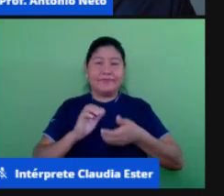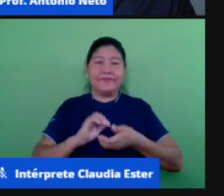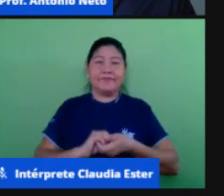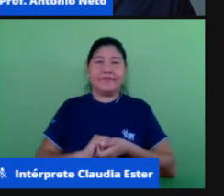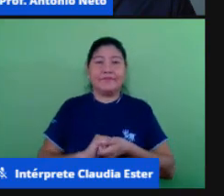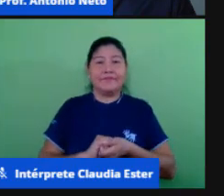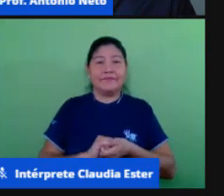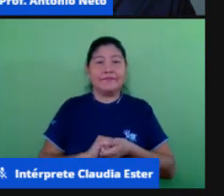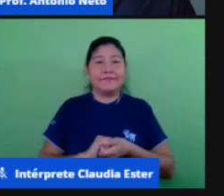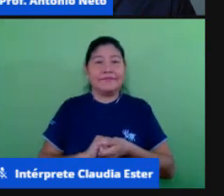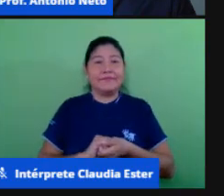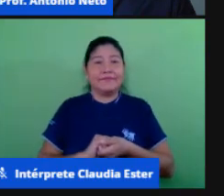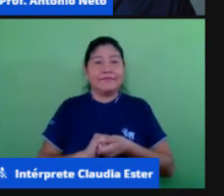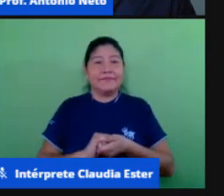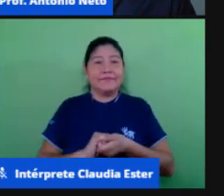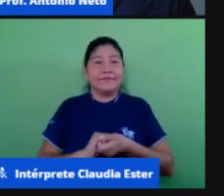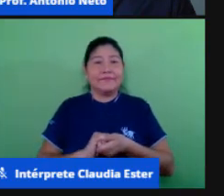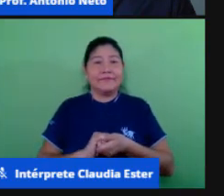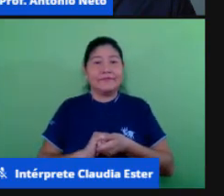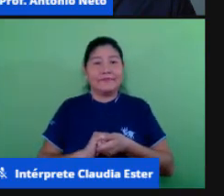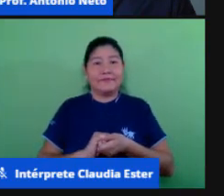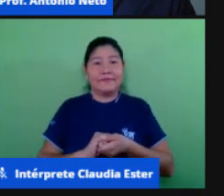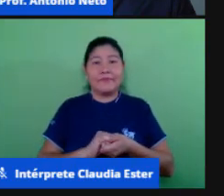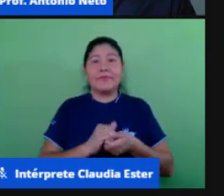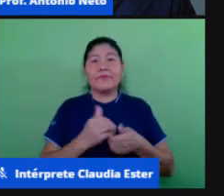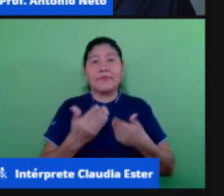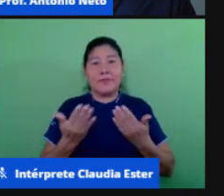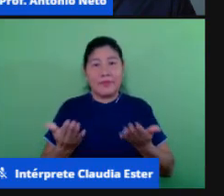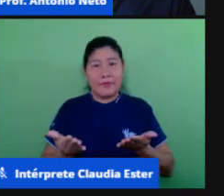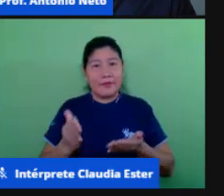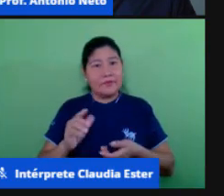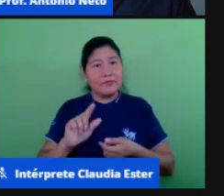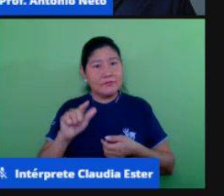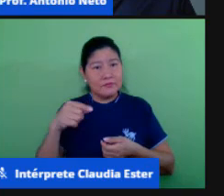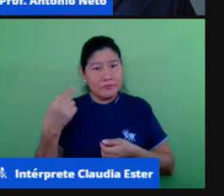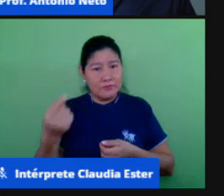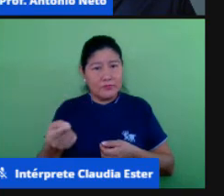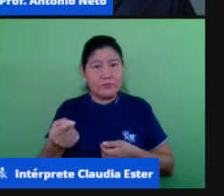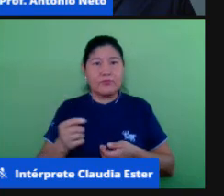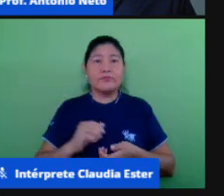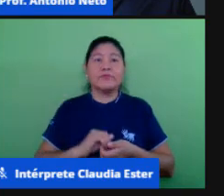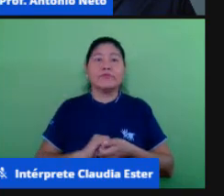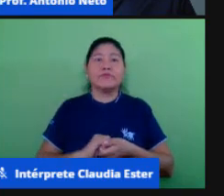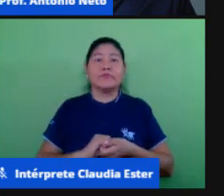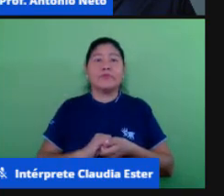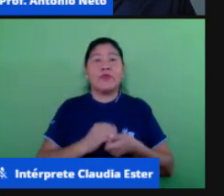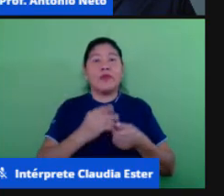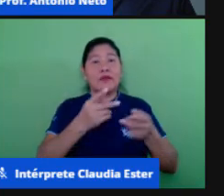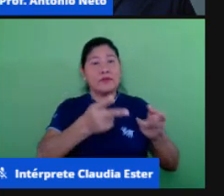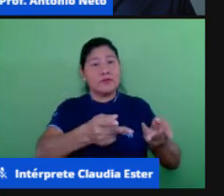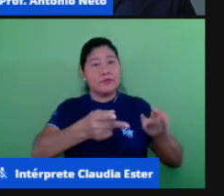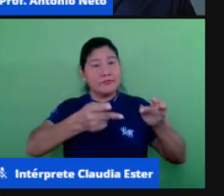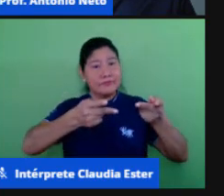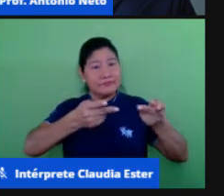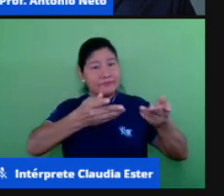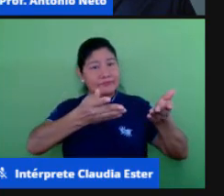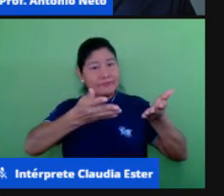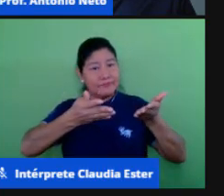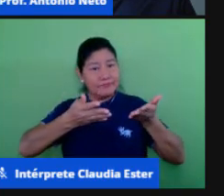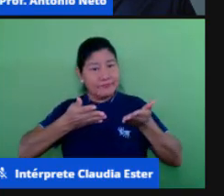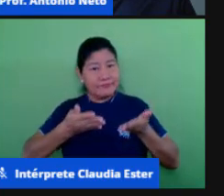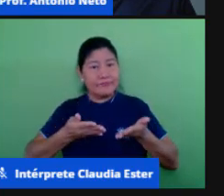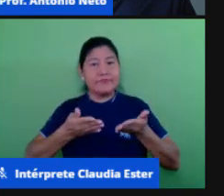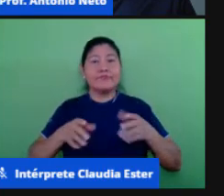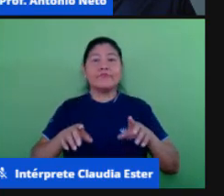passamos ao próximo slide, chamando já para